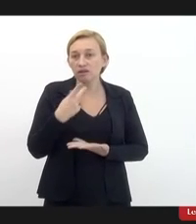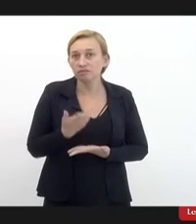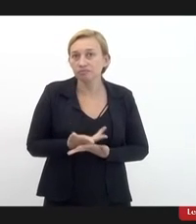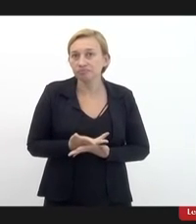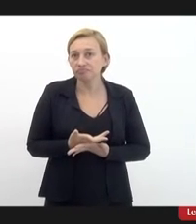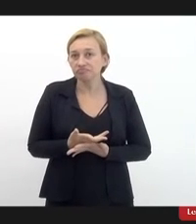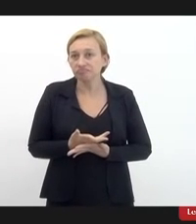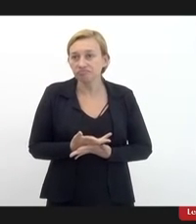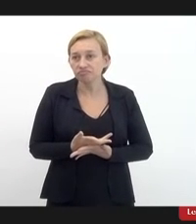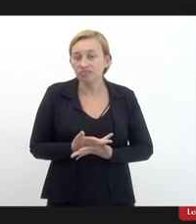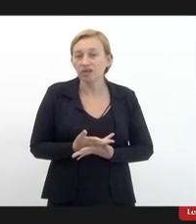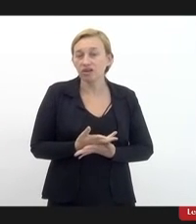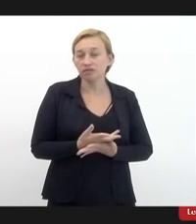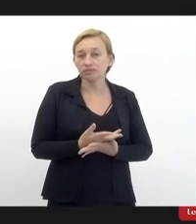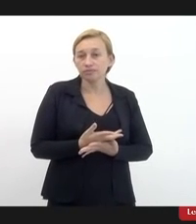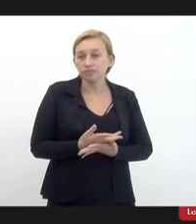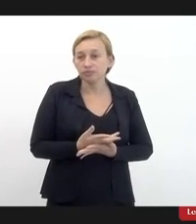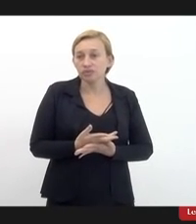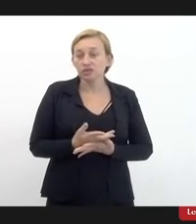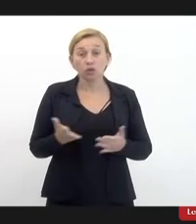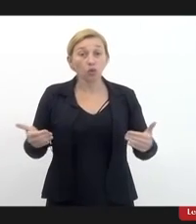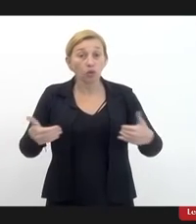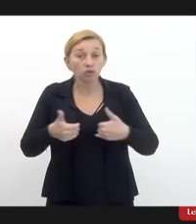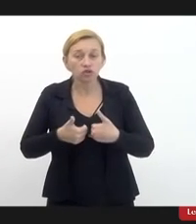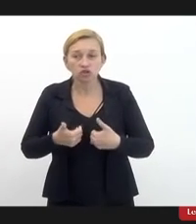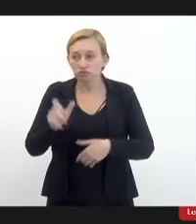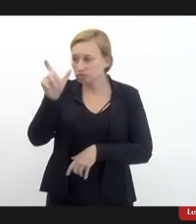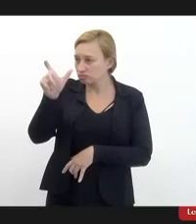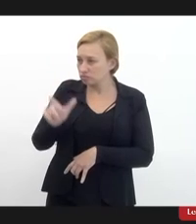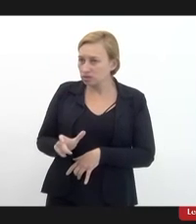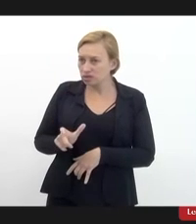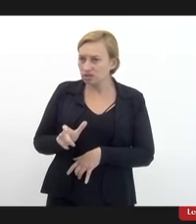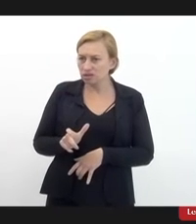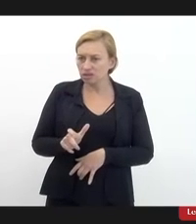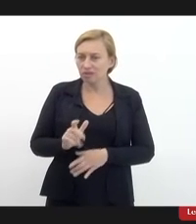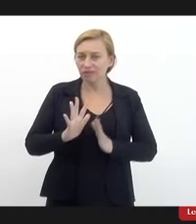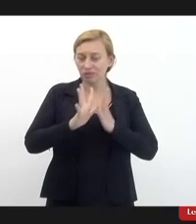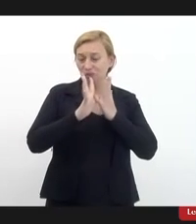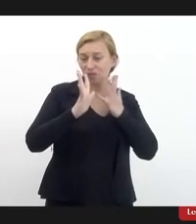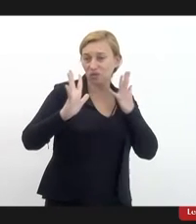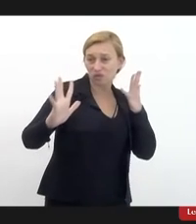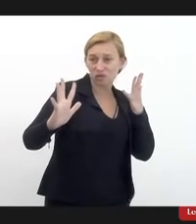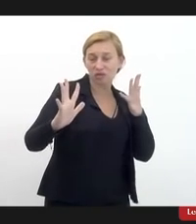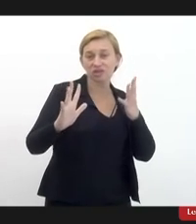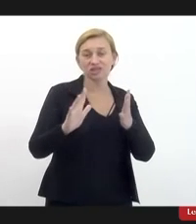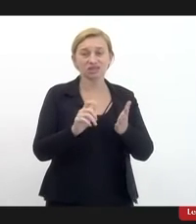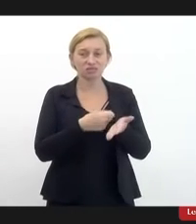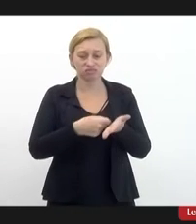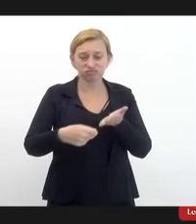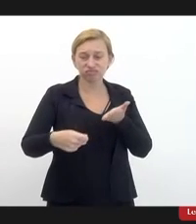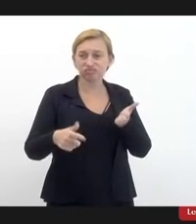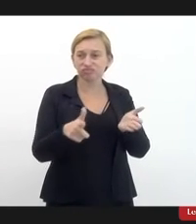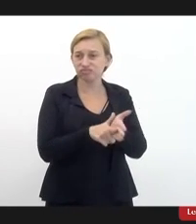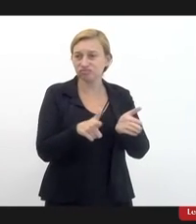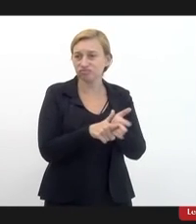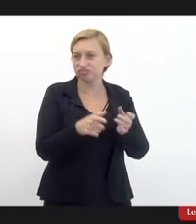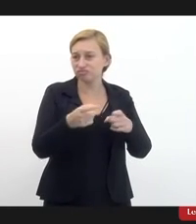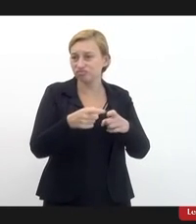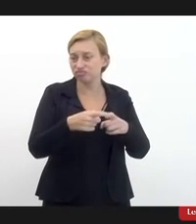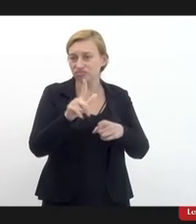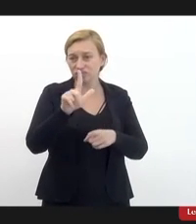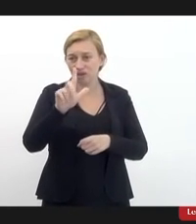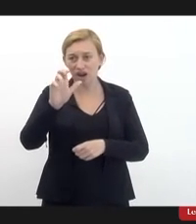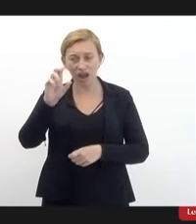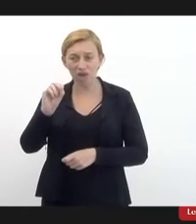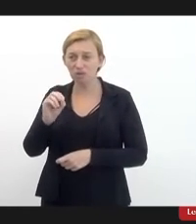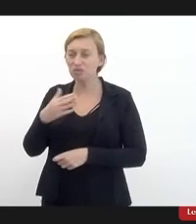caso específico uma pessoa com autismo é pra ficar numa fila pra fazer um laudo olha meu filho é